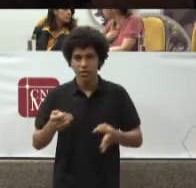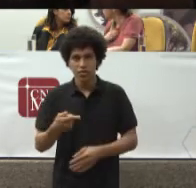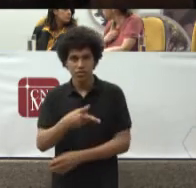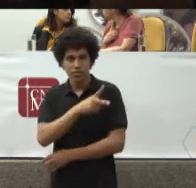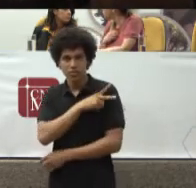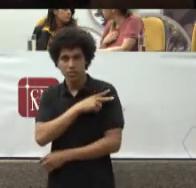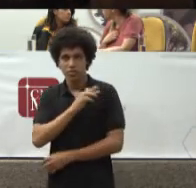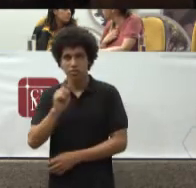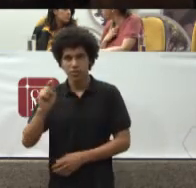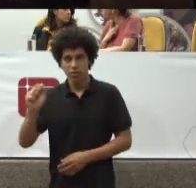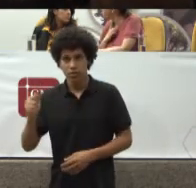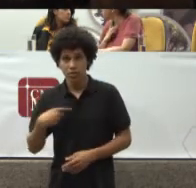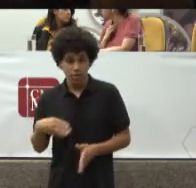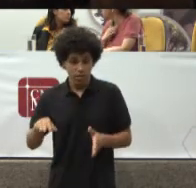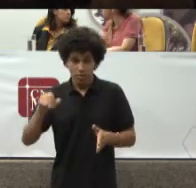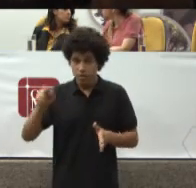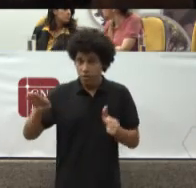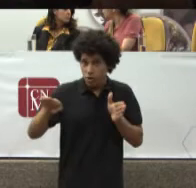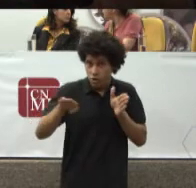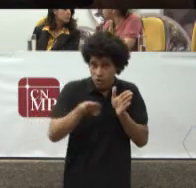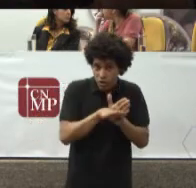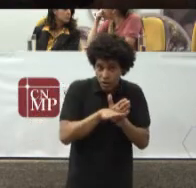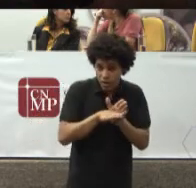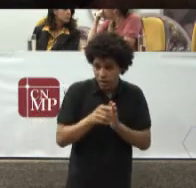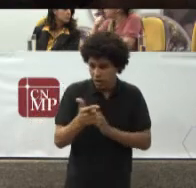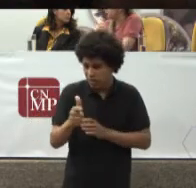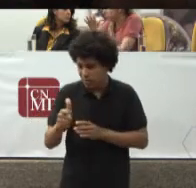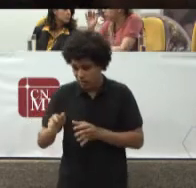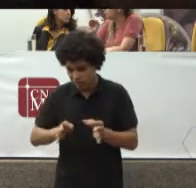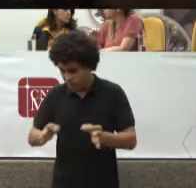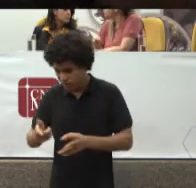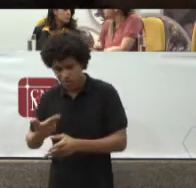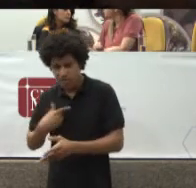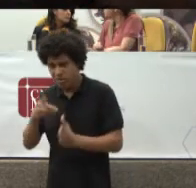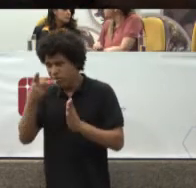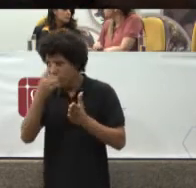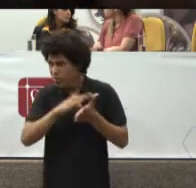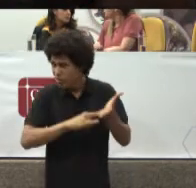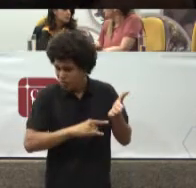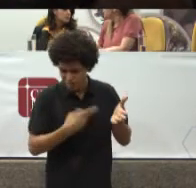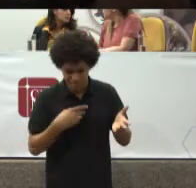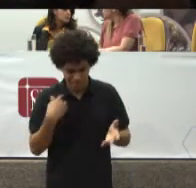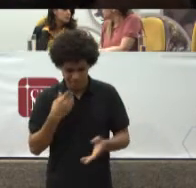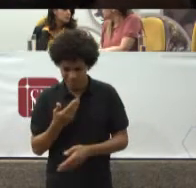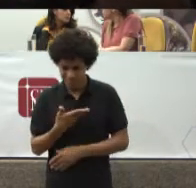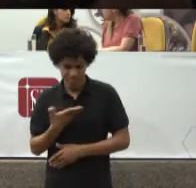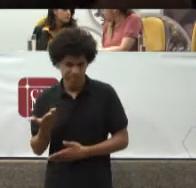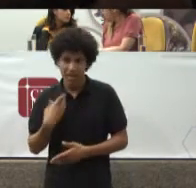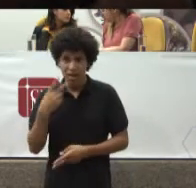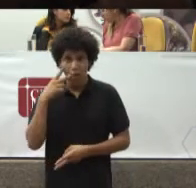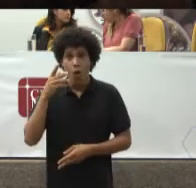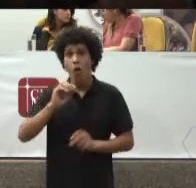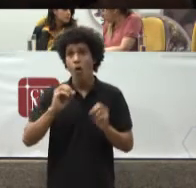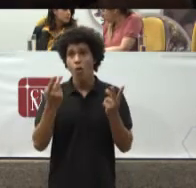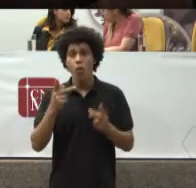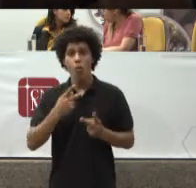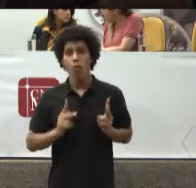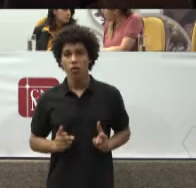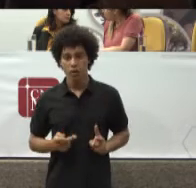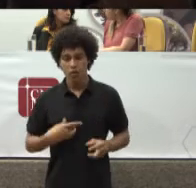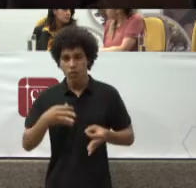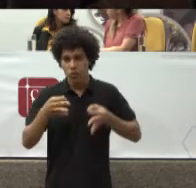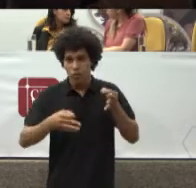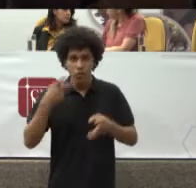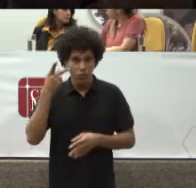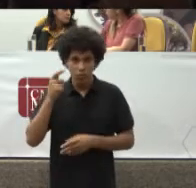Chega descumprida Ou o procurador E a procuradora De justiça Tratarão De fazer um filtro Para